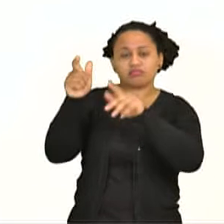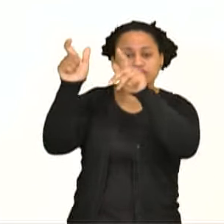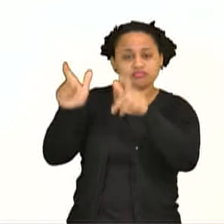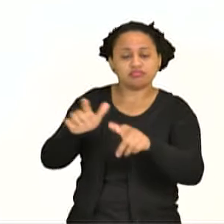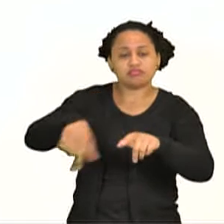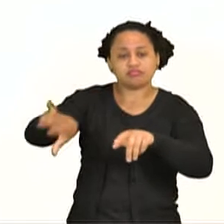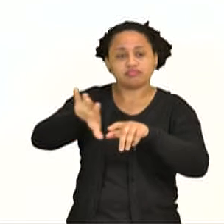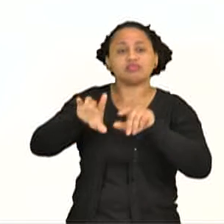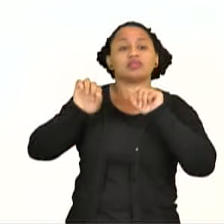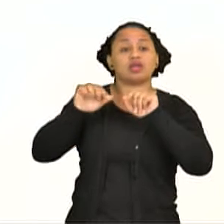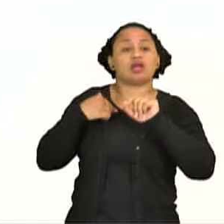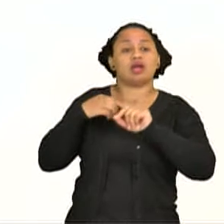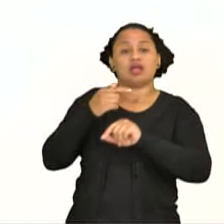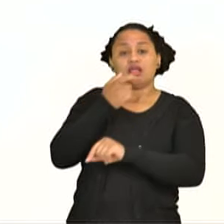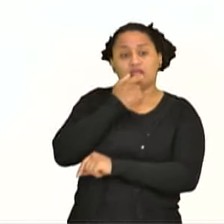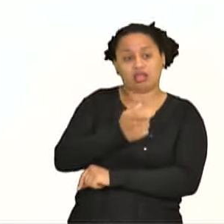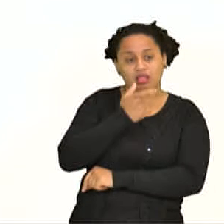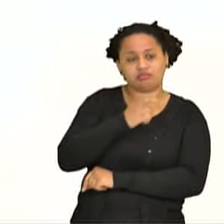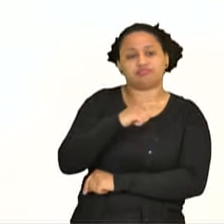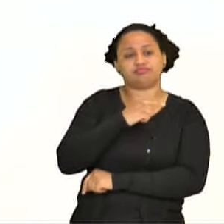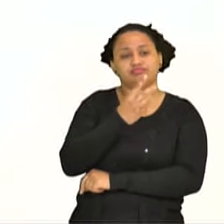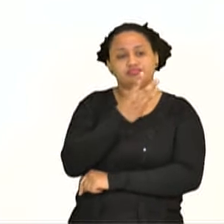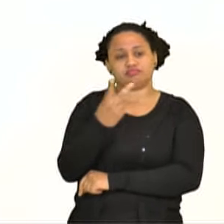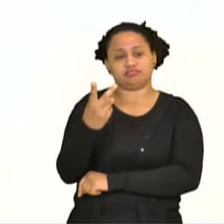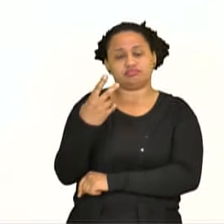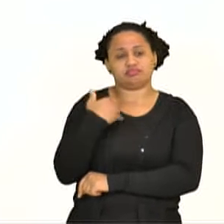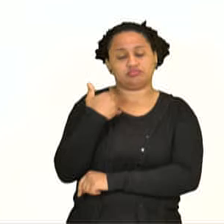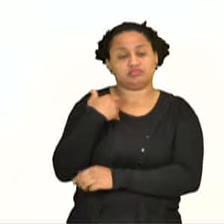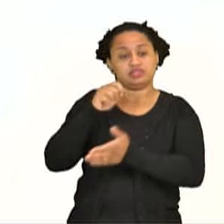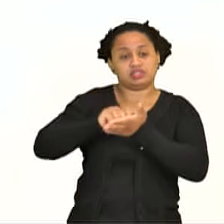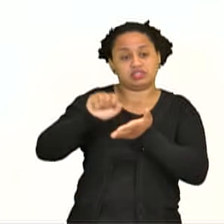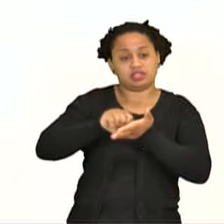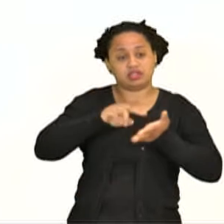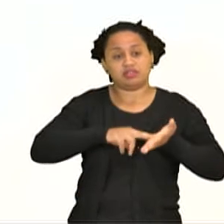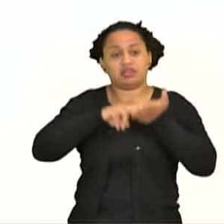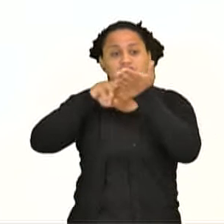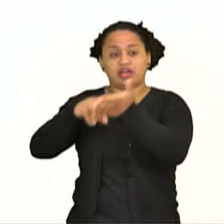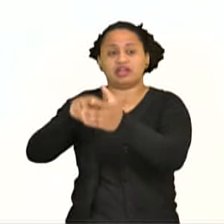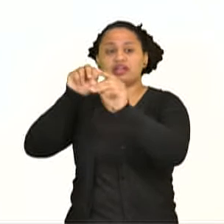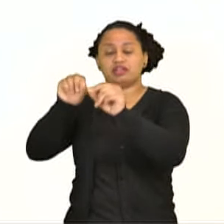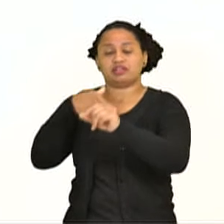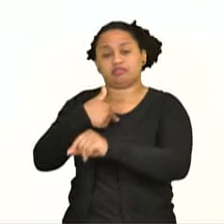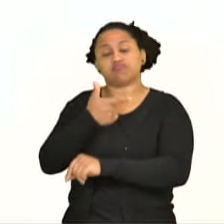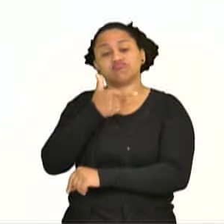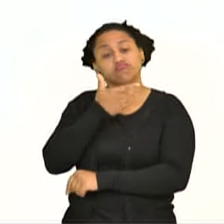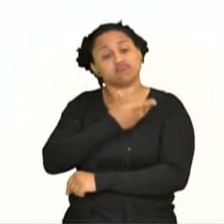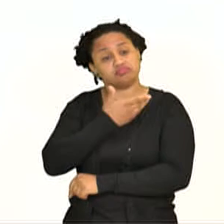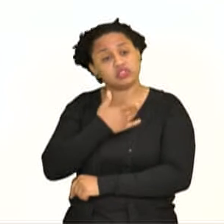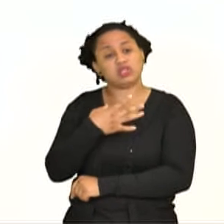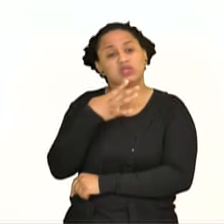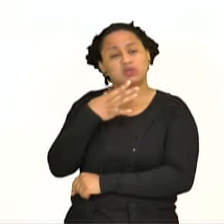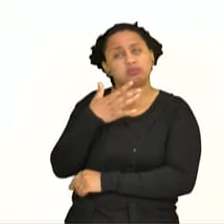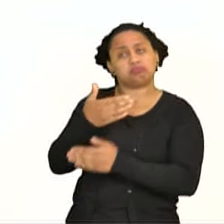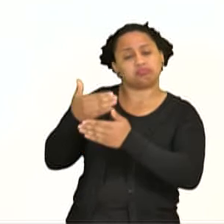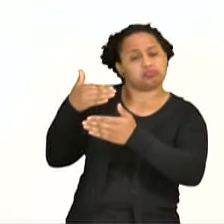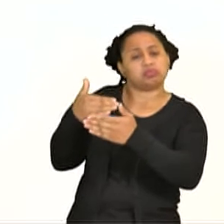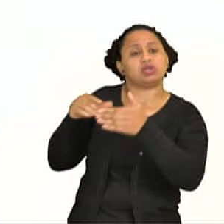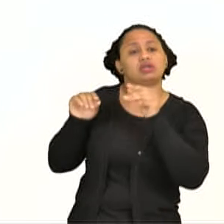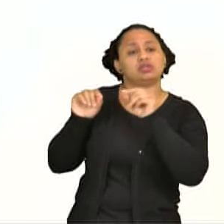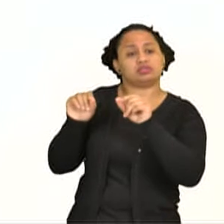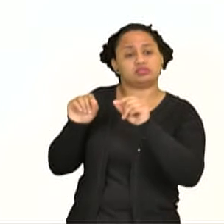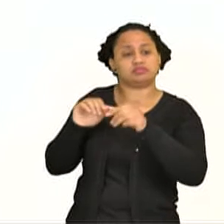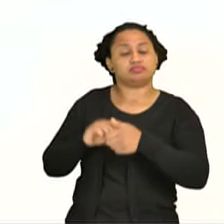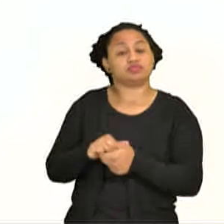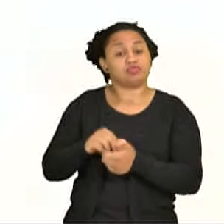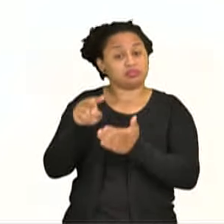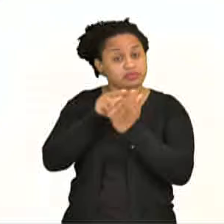Albert Einstein, então com 32 anos, escreveu a seguinte carta à colega que conhecera pouco tempo antes. Leia